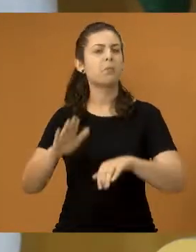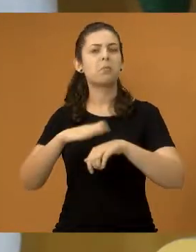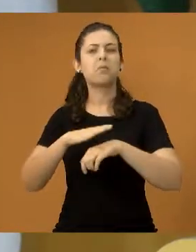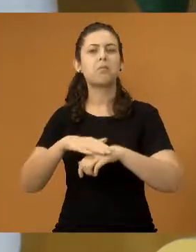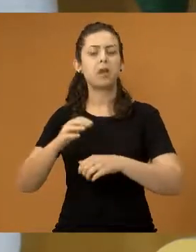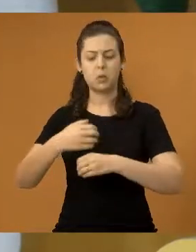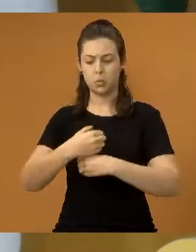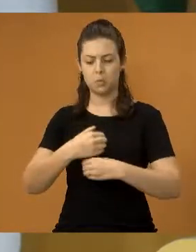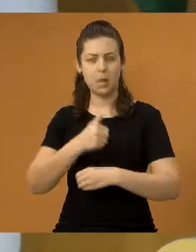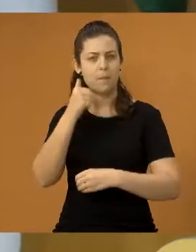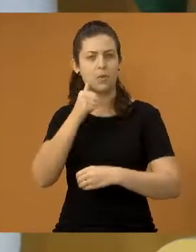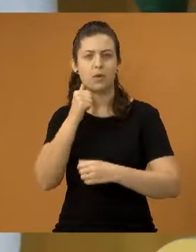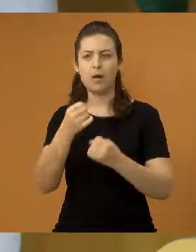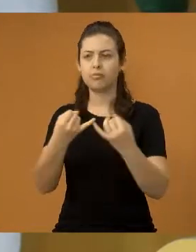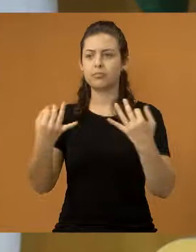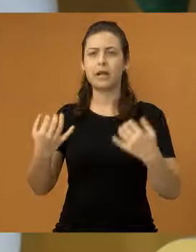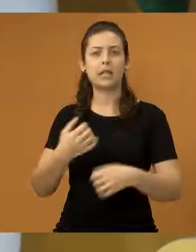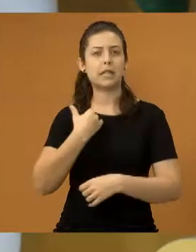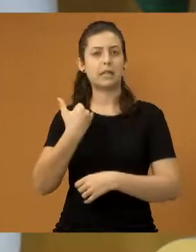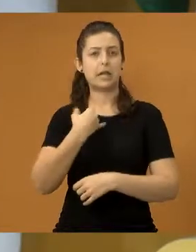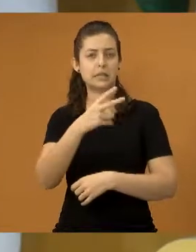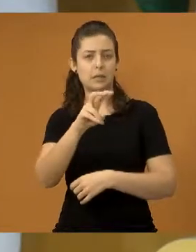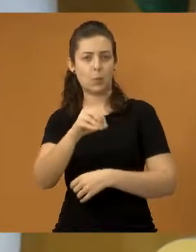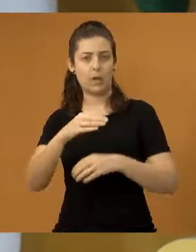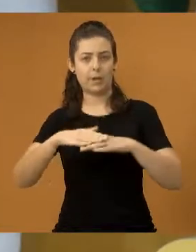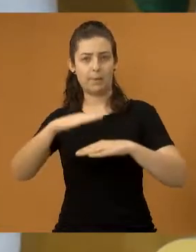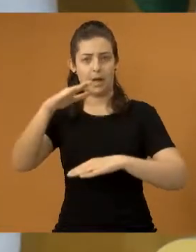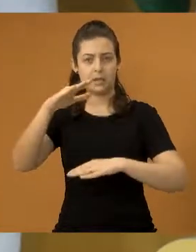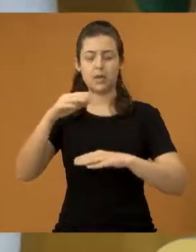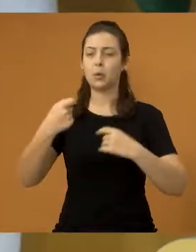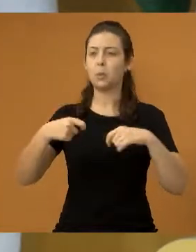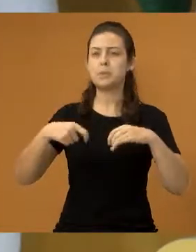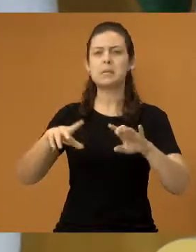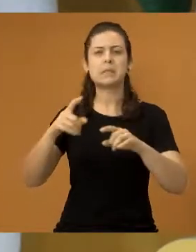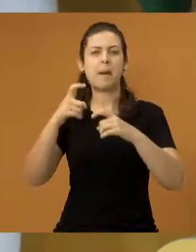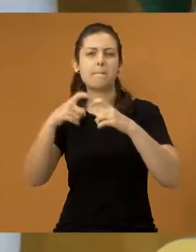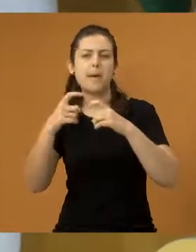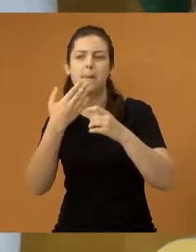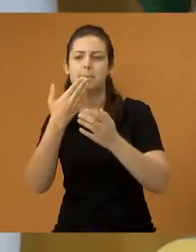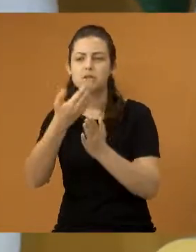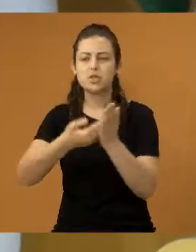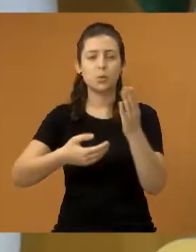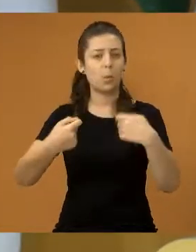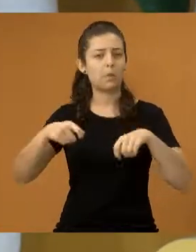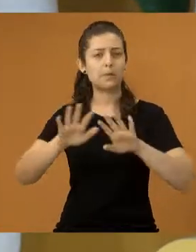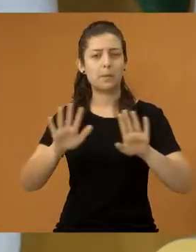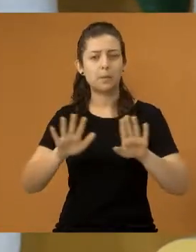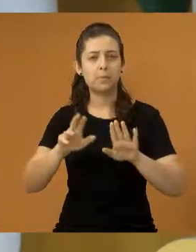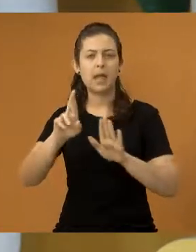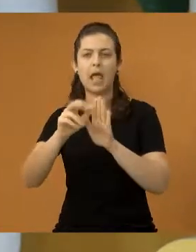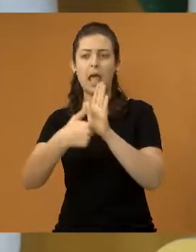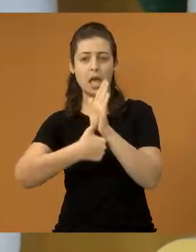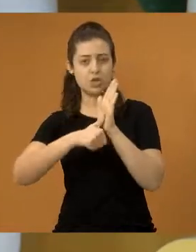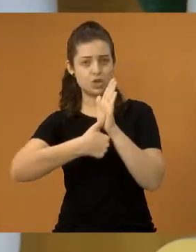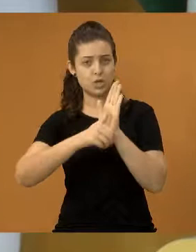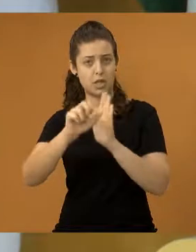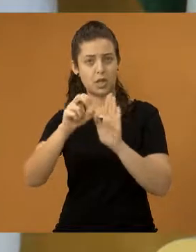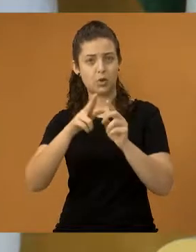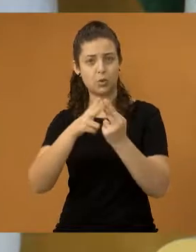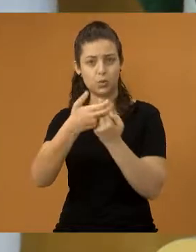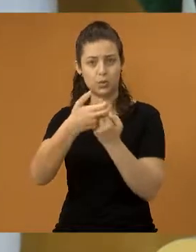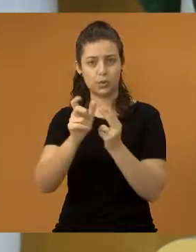o exame? Qualquer mulher acima dos 50 anos, sem pedido médico, pode chegar lá munida do seu RG e do cartão SUS